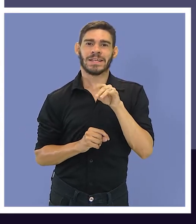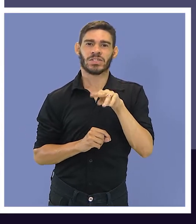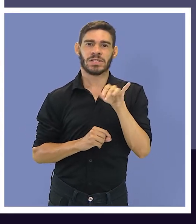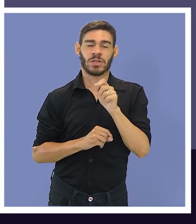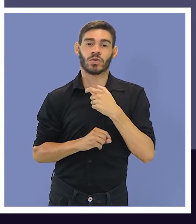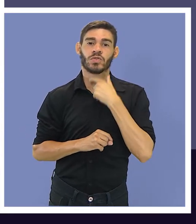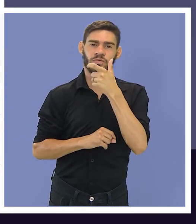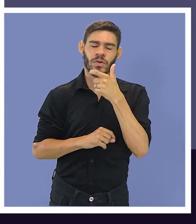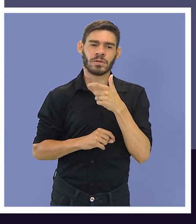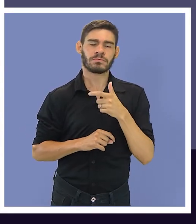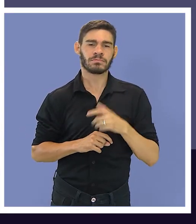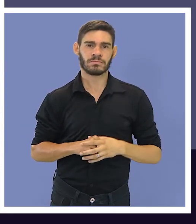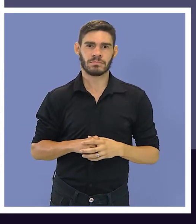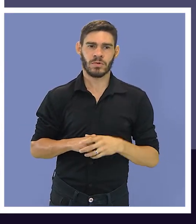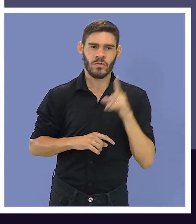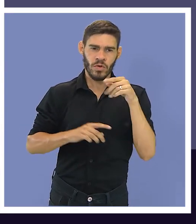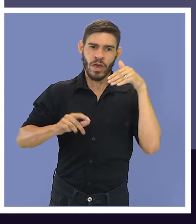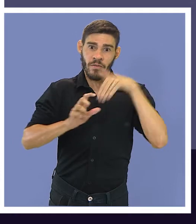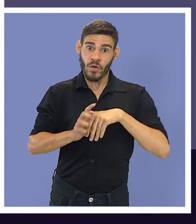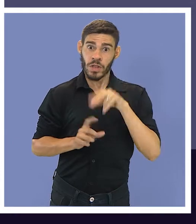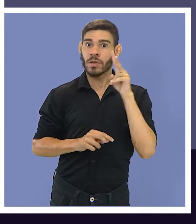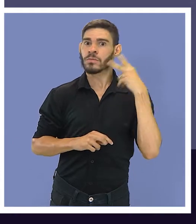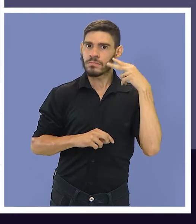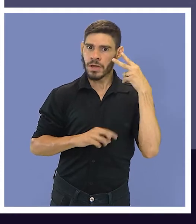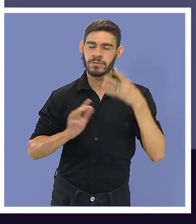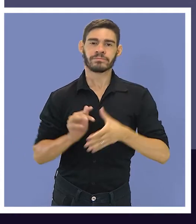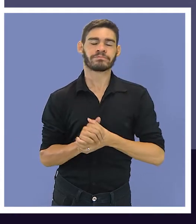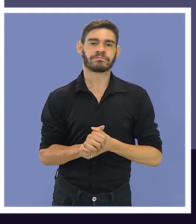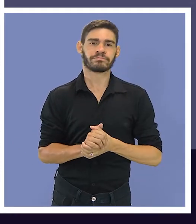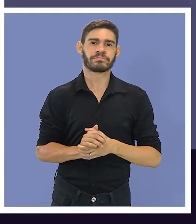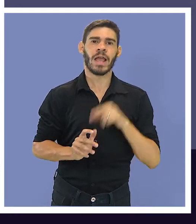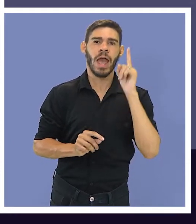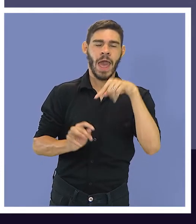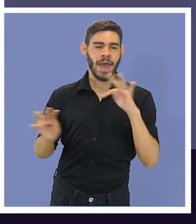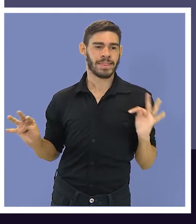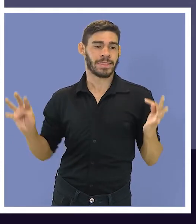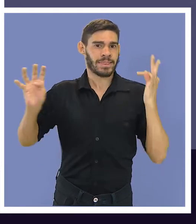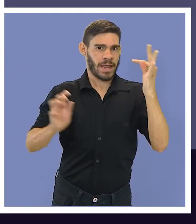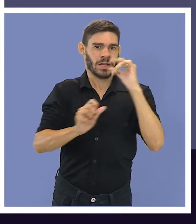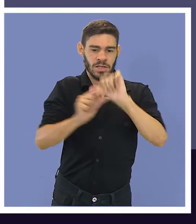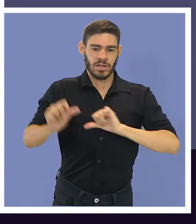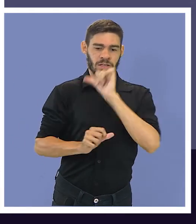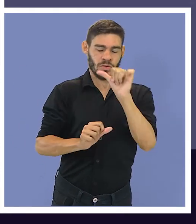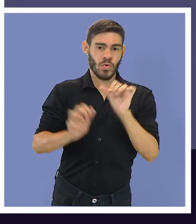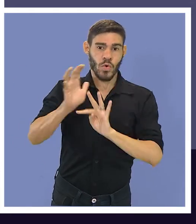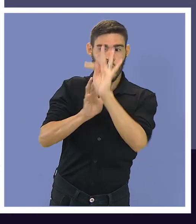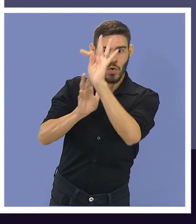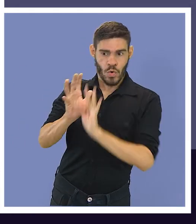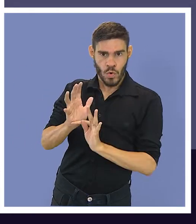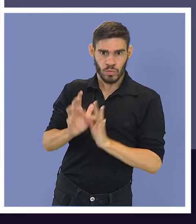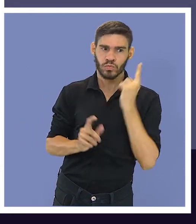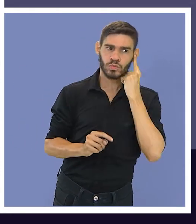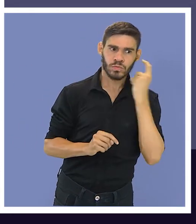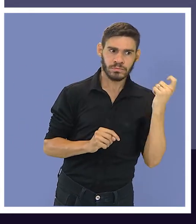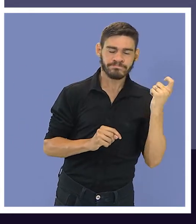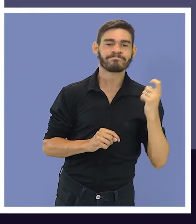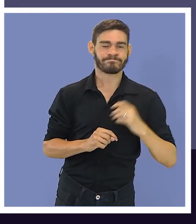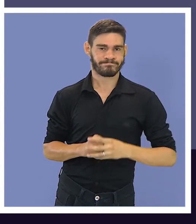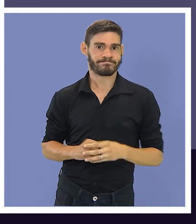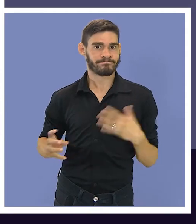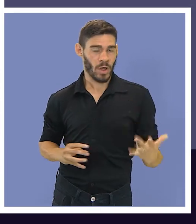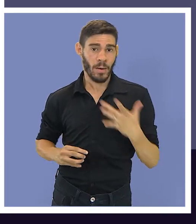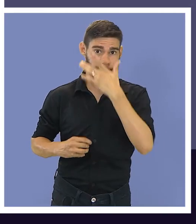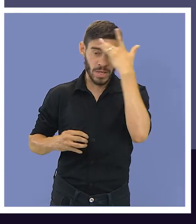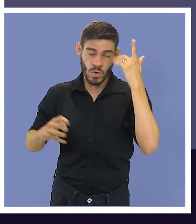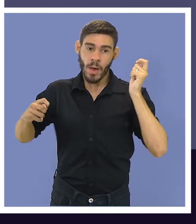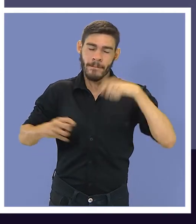sintetizador de voz. Você está votando para vereador. Que é aquela tecnologia que transforma texto em